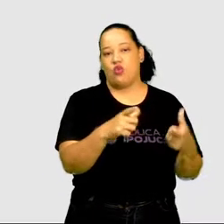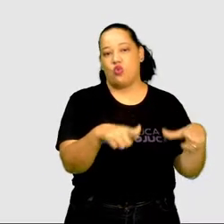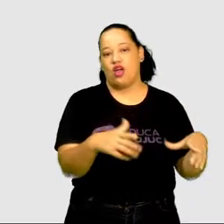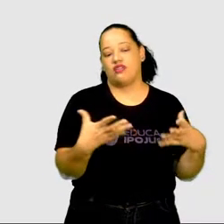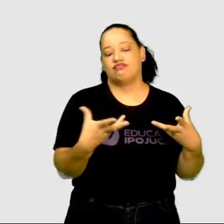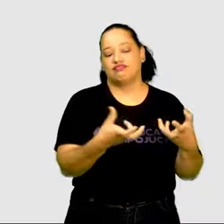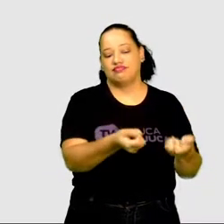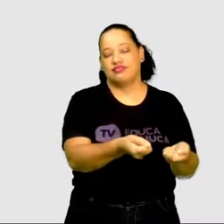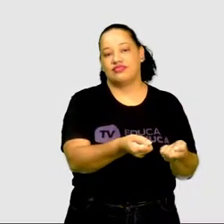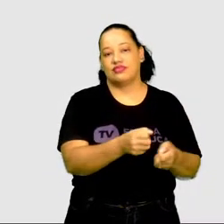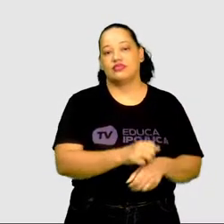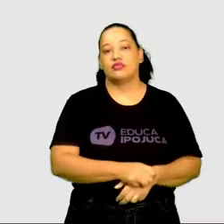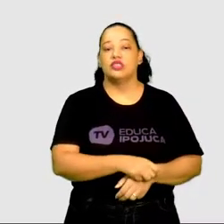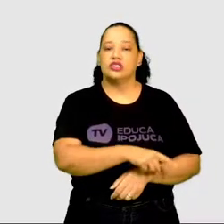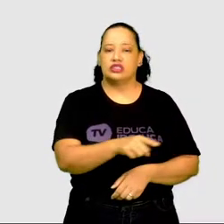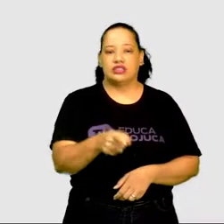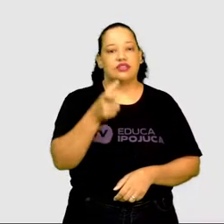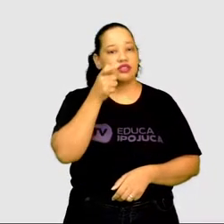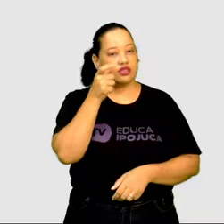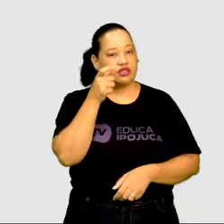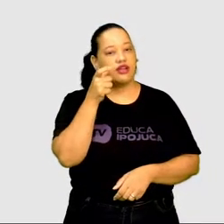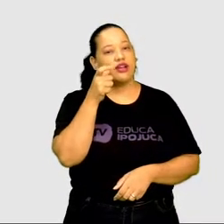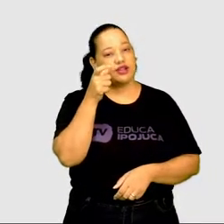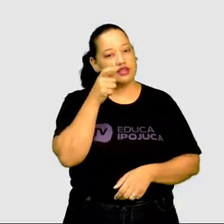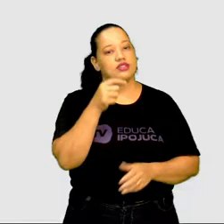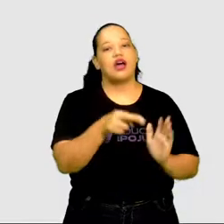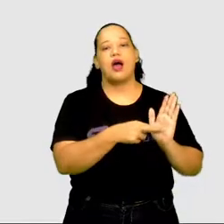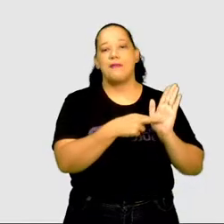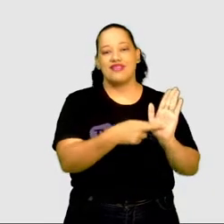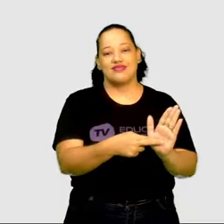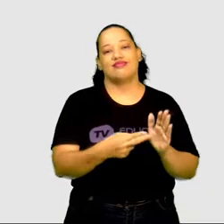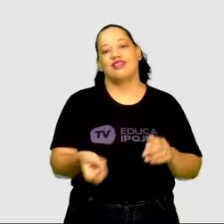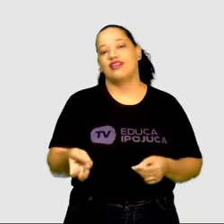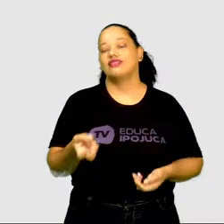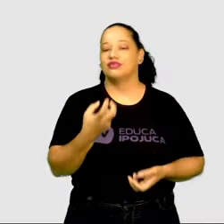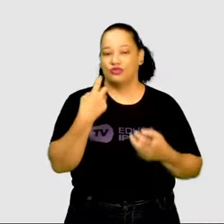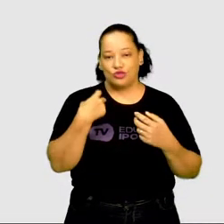Vejam o quanto é interessante essa representatividade cultural.